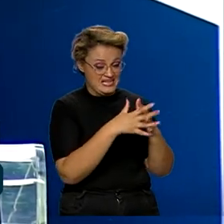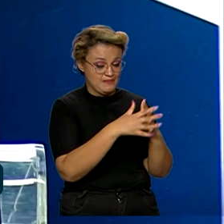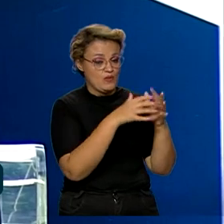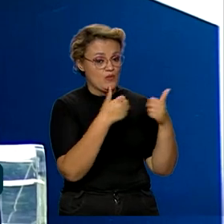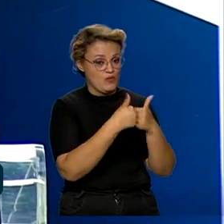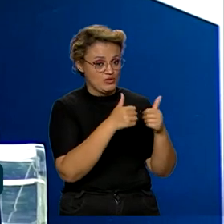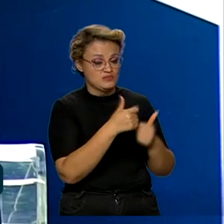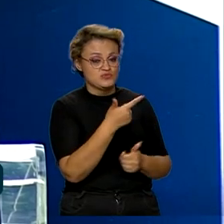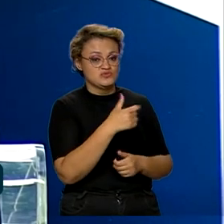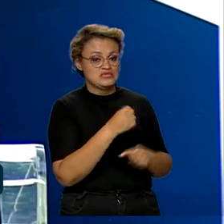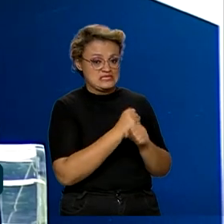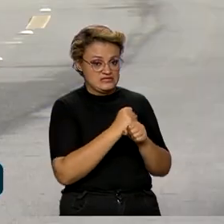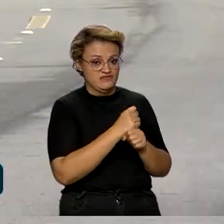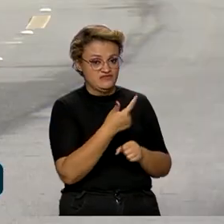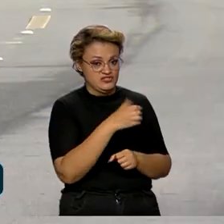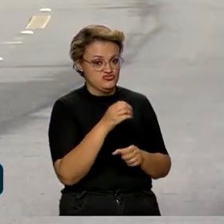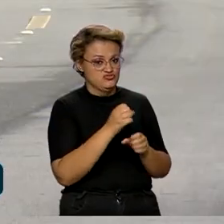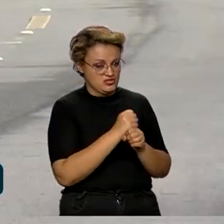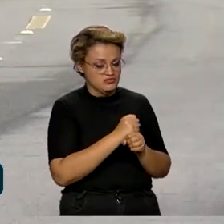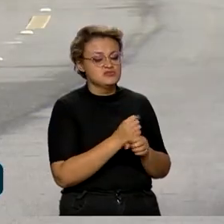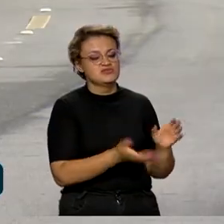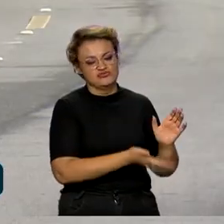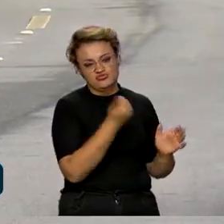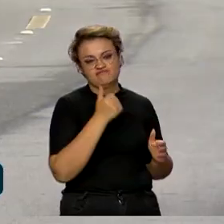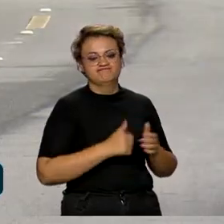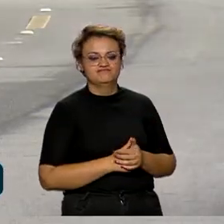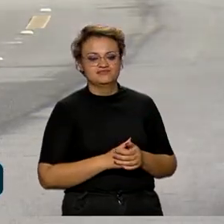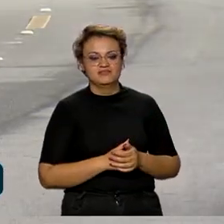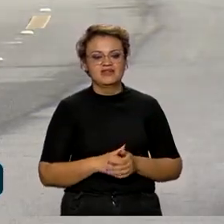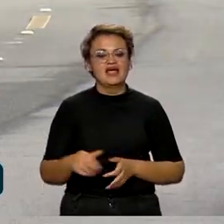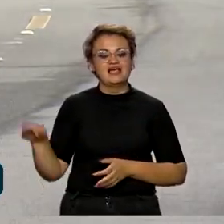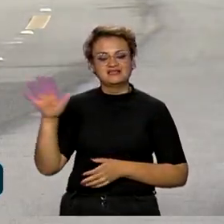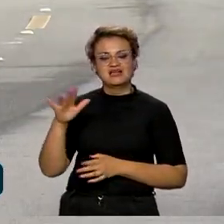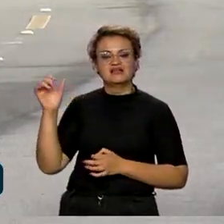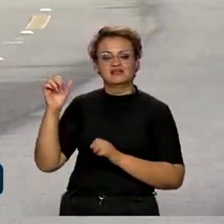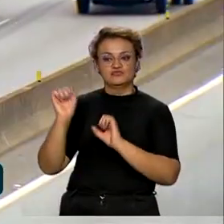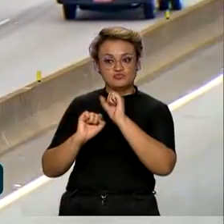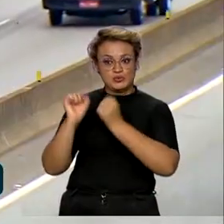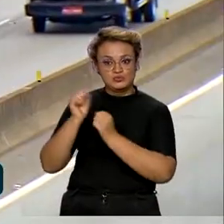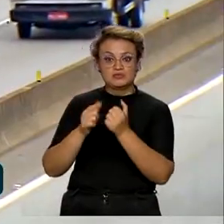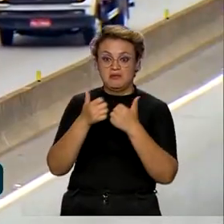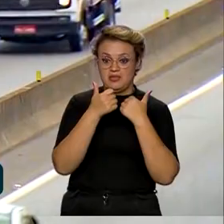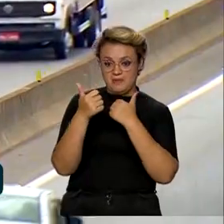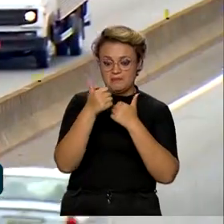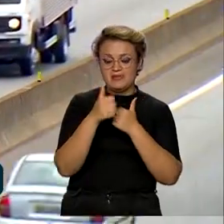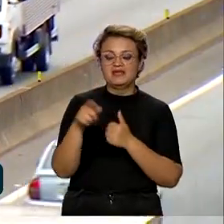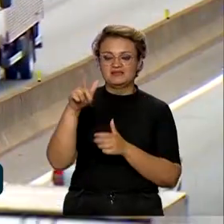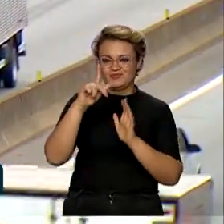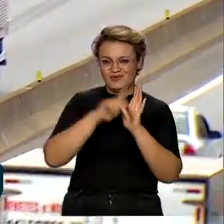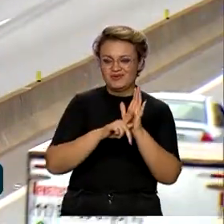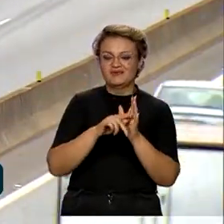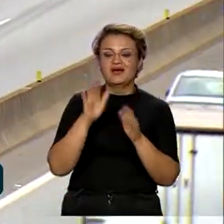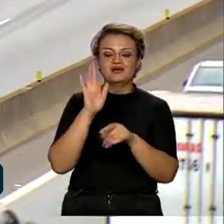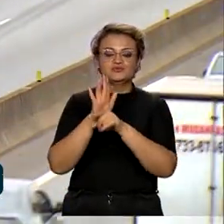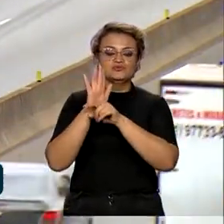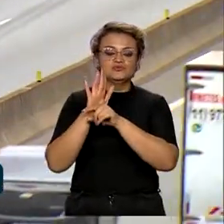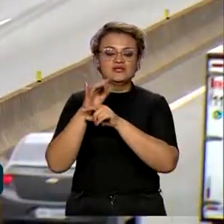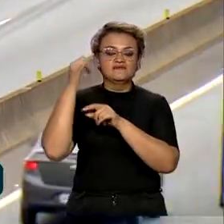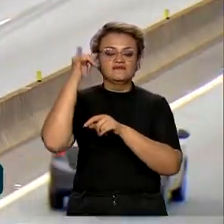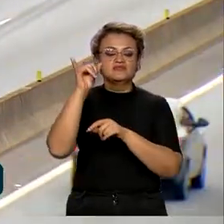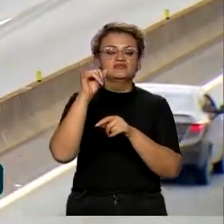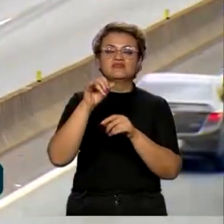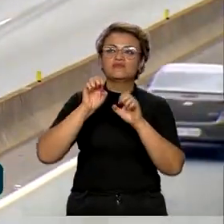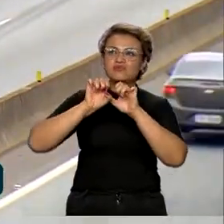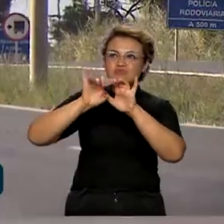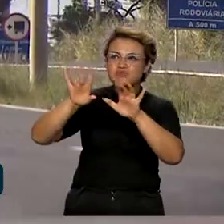de circulação. Além de manter o setor produtivo aquecido, o programa contribui para a redução de